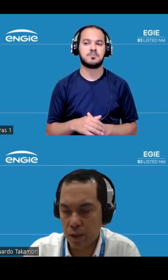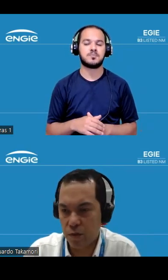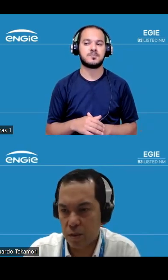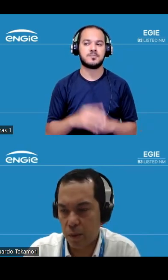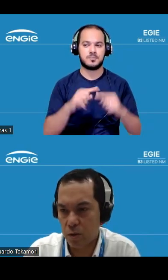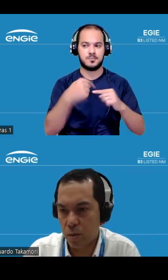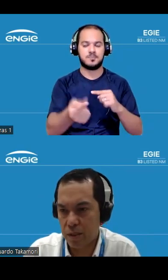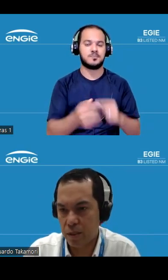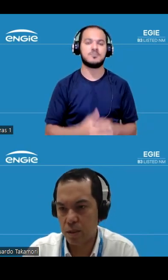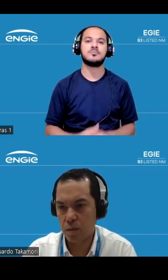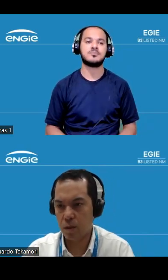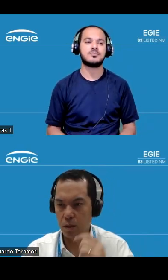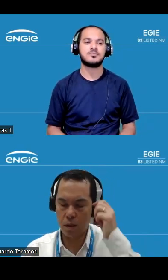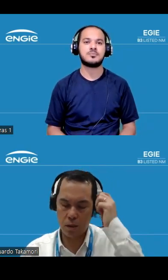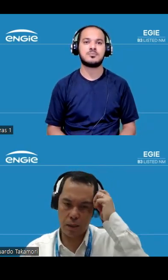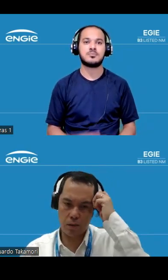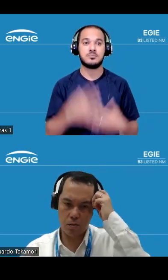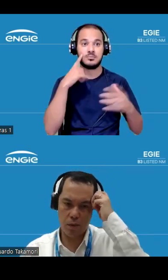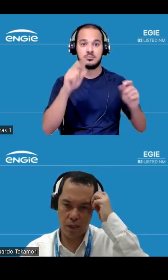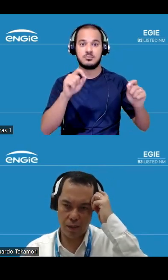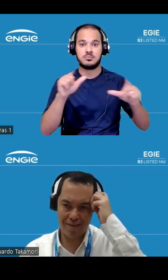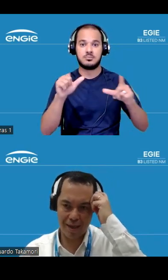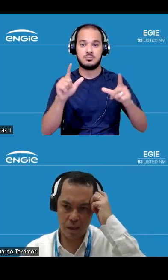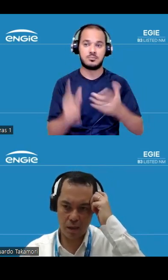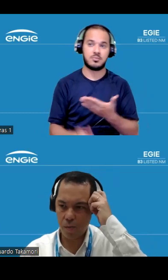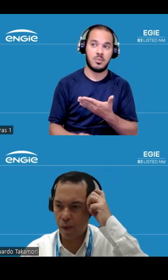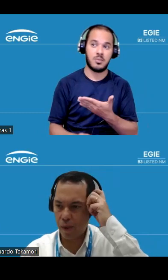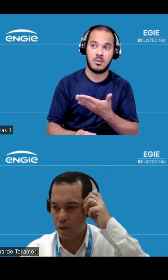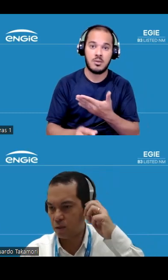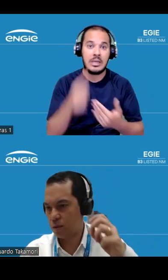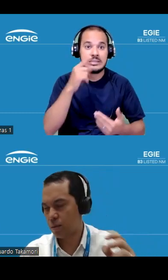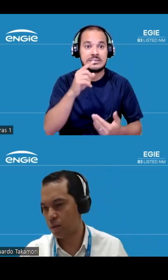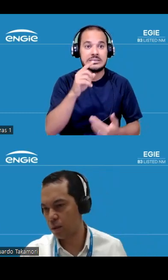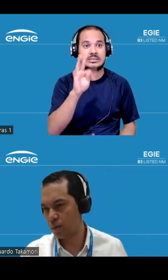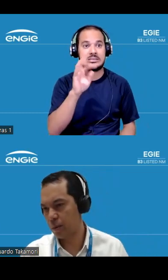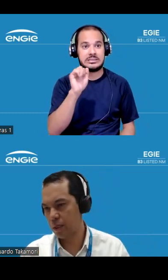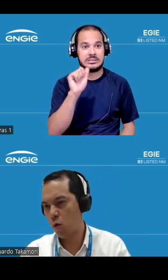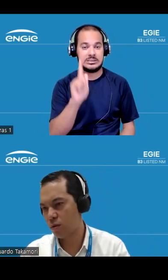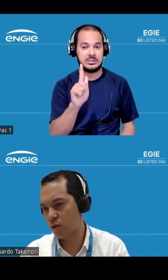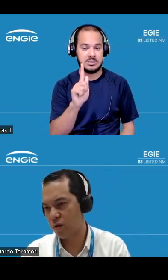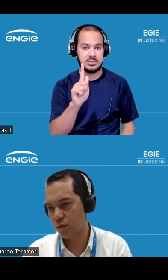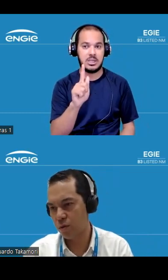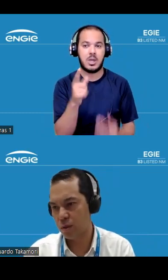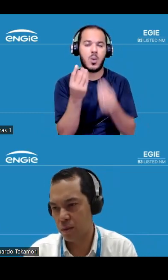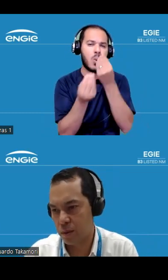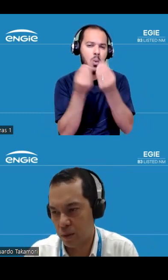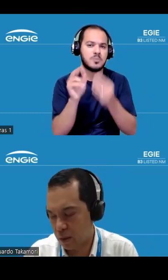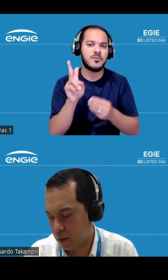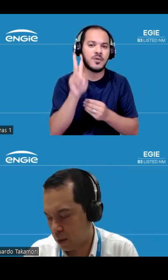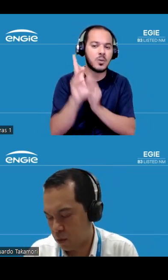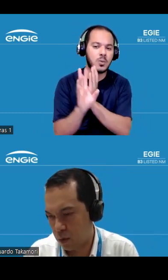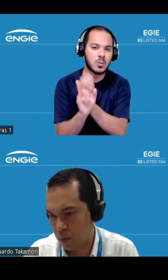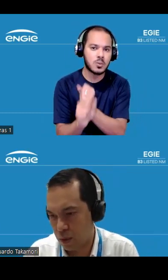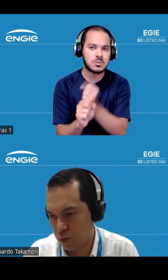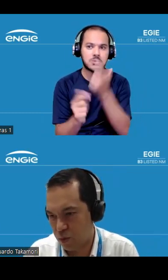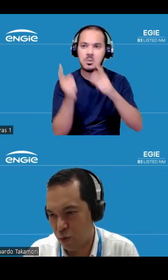a gente faz apenas uma apresentação aqui de um brinde da TAG como é que a gente encontra o valor do